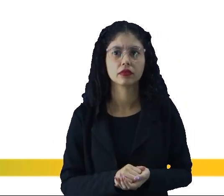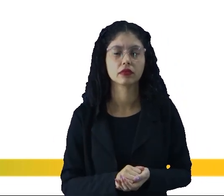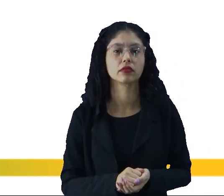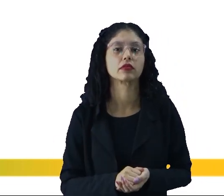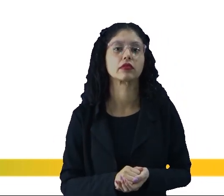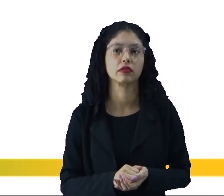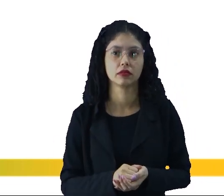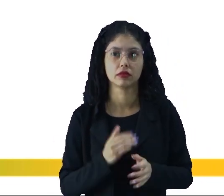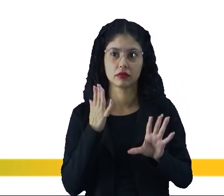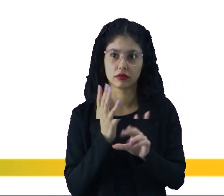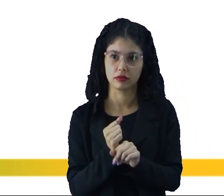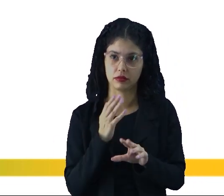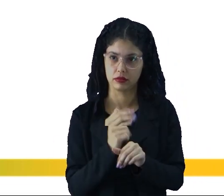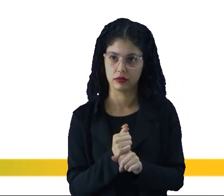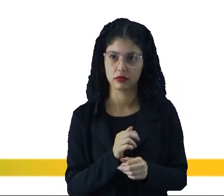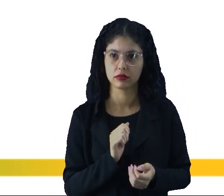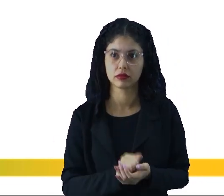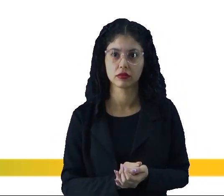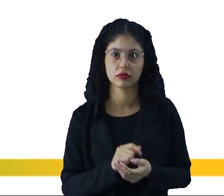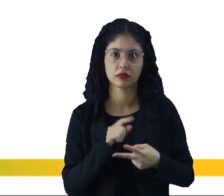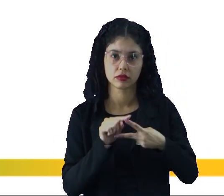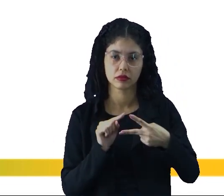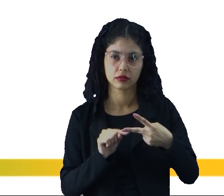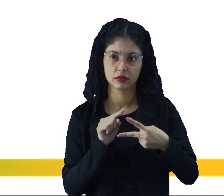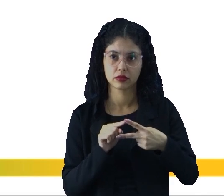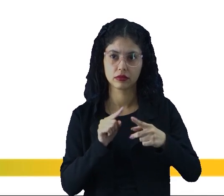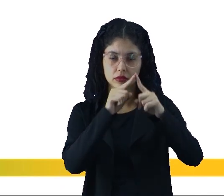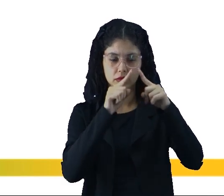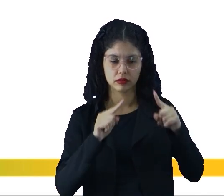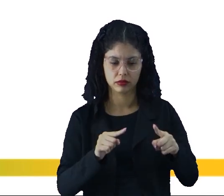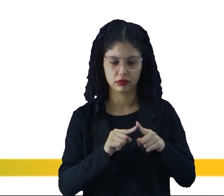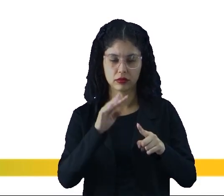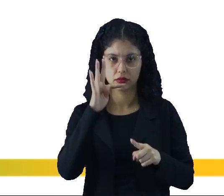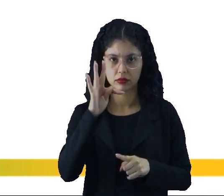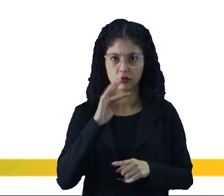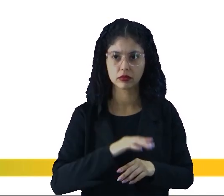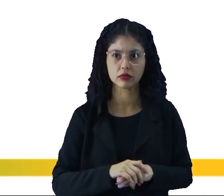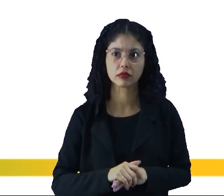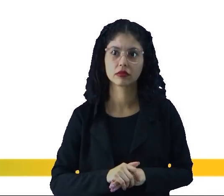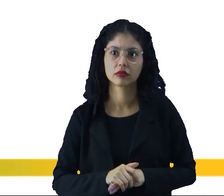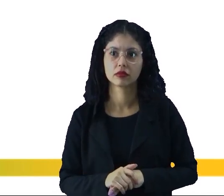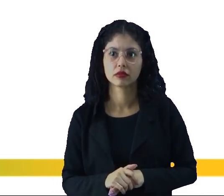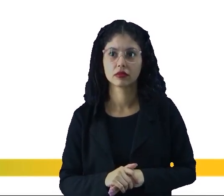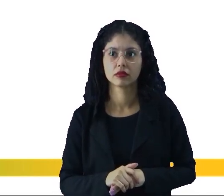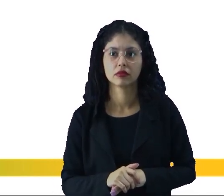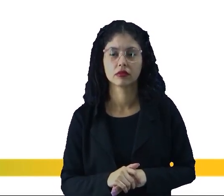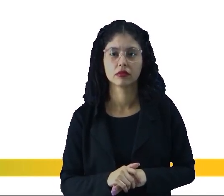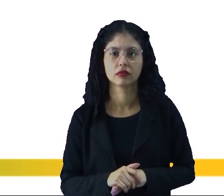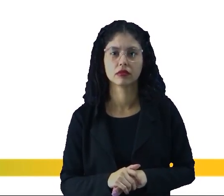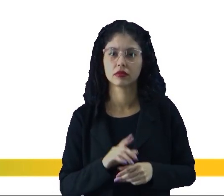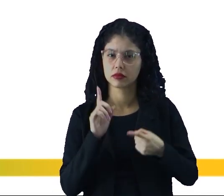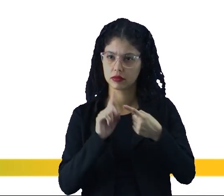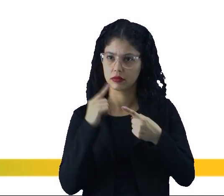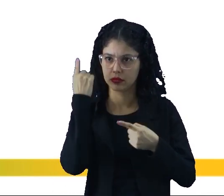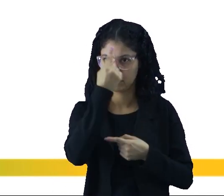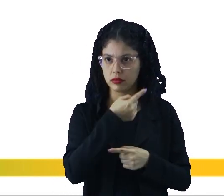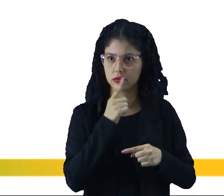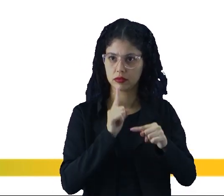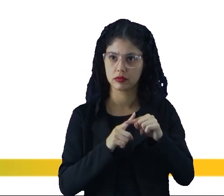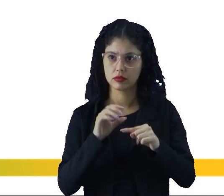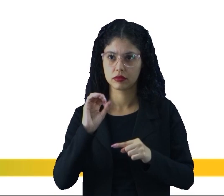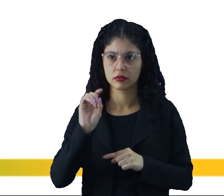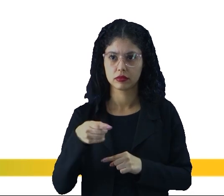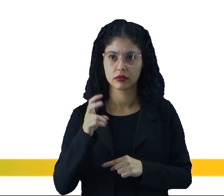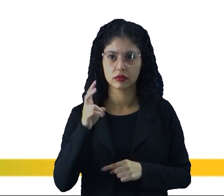apenas somar os dois valores então nós temos o seguinte a partir de agora que uma hora mais